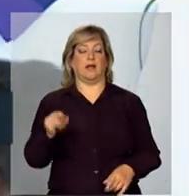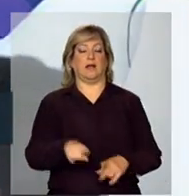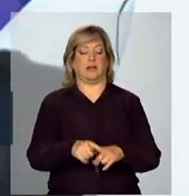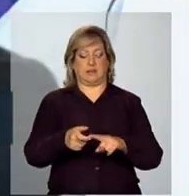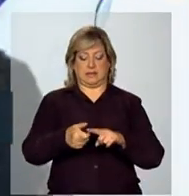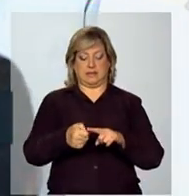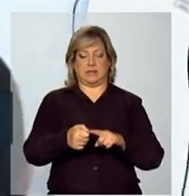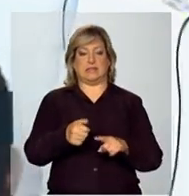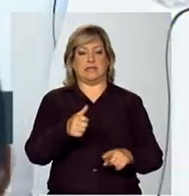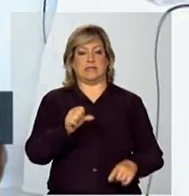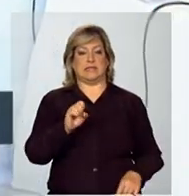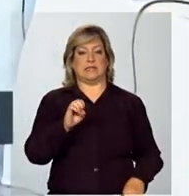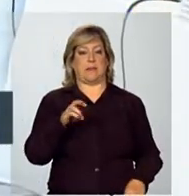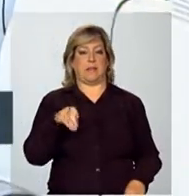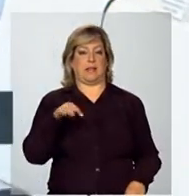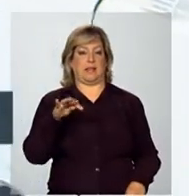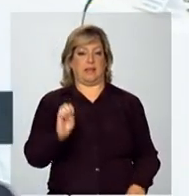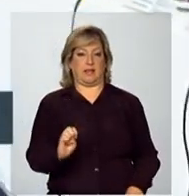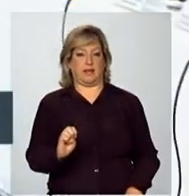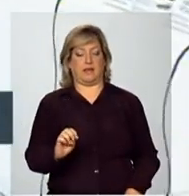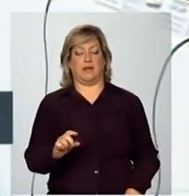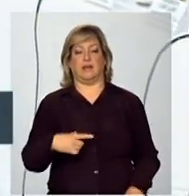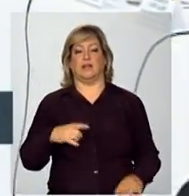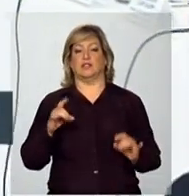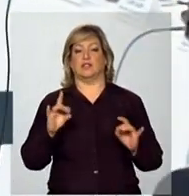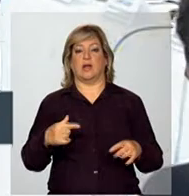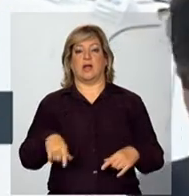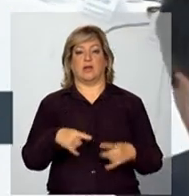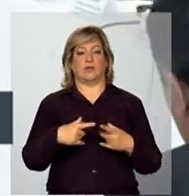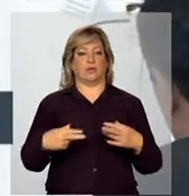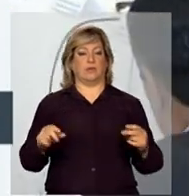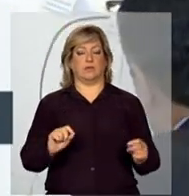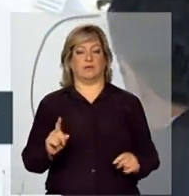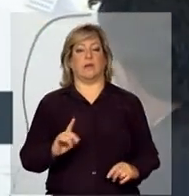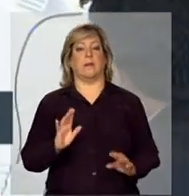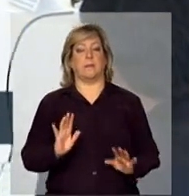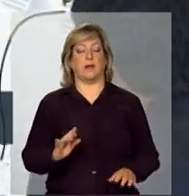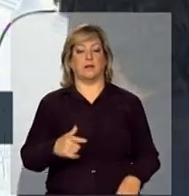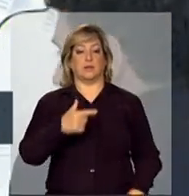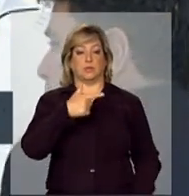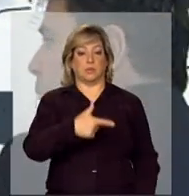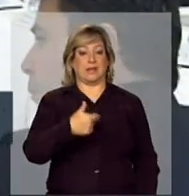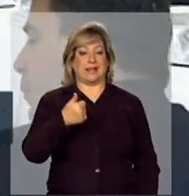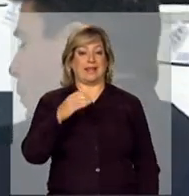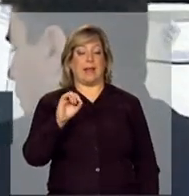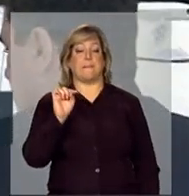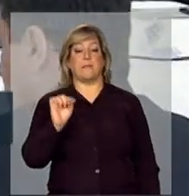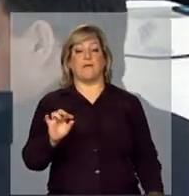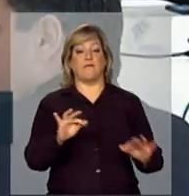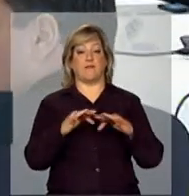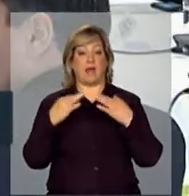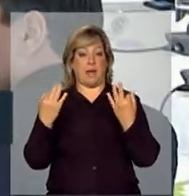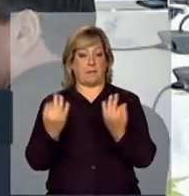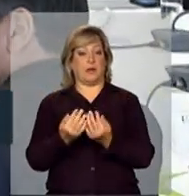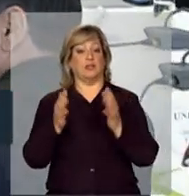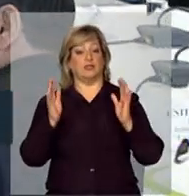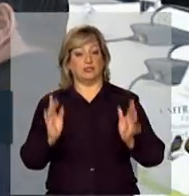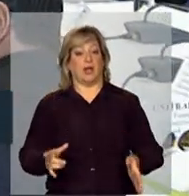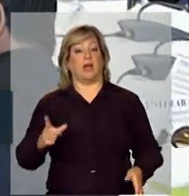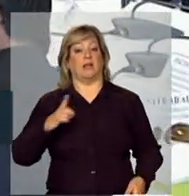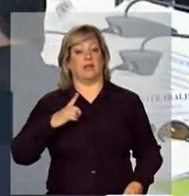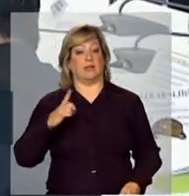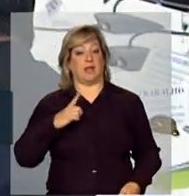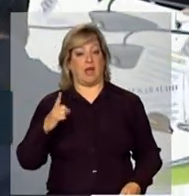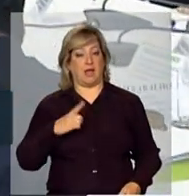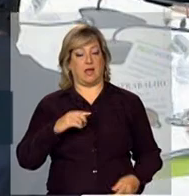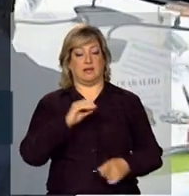recurso a fundo perdido, um recurso não retornável de R$ 2.400, 210 mil famílias já estão sendo atendidas,